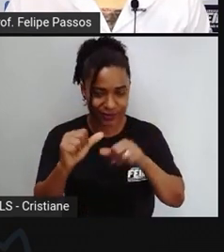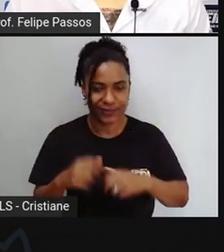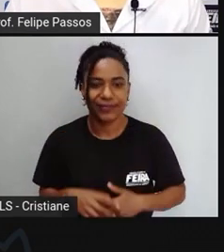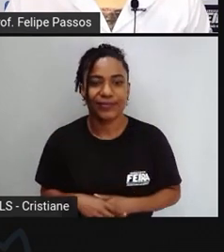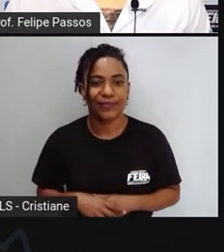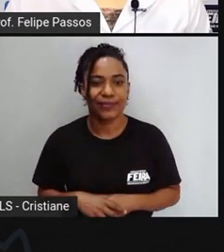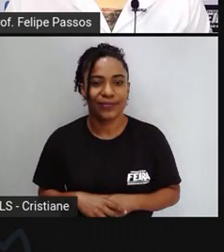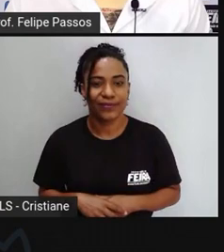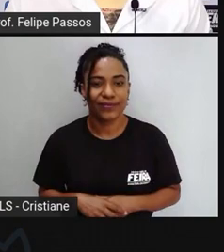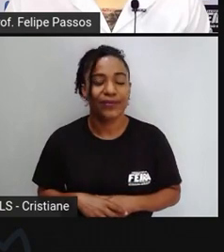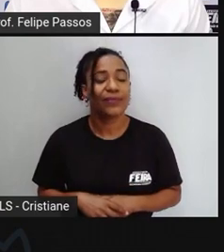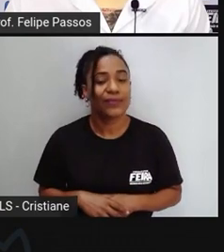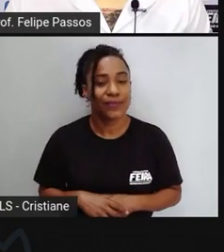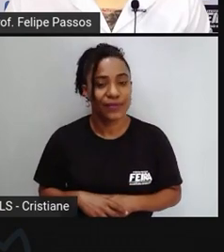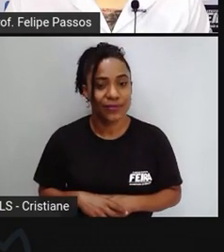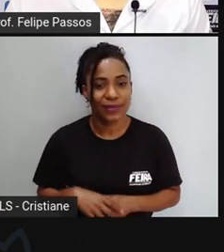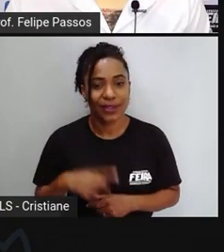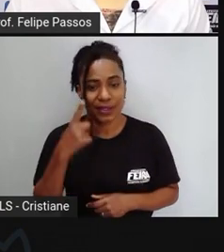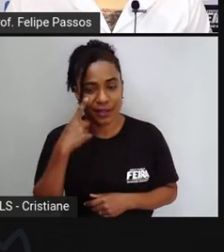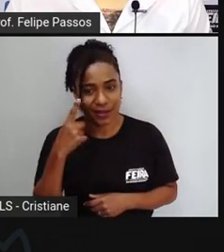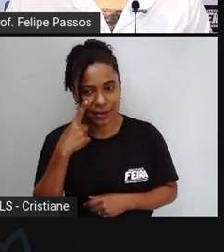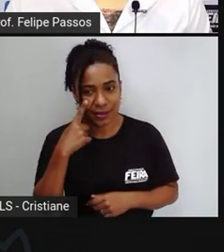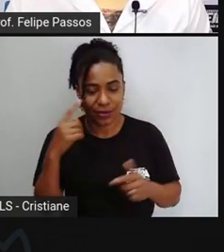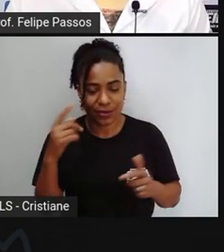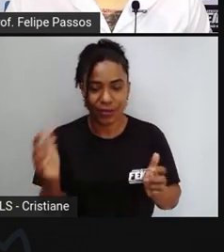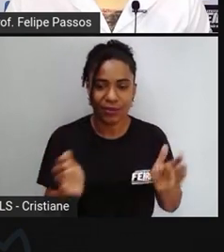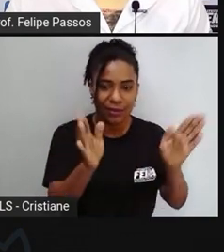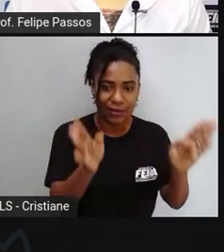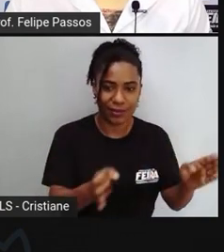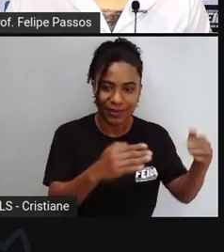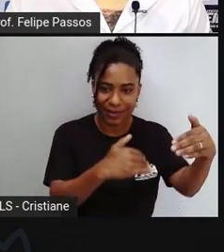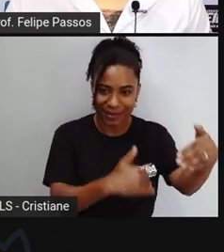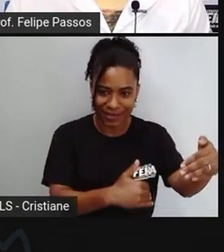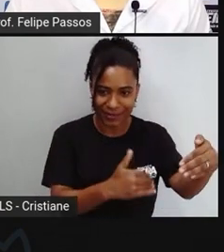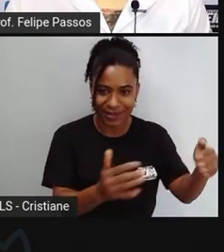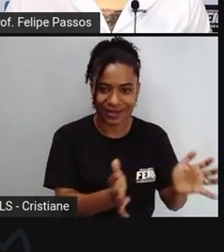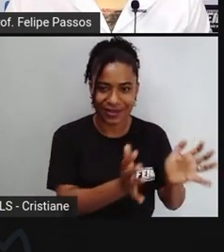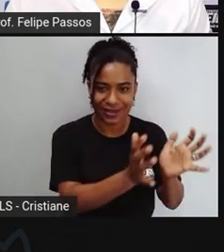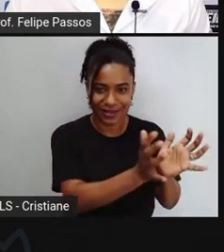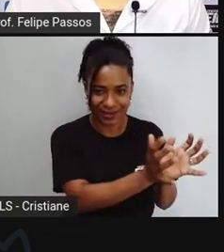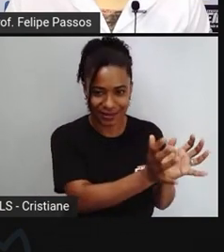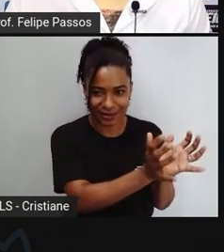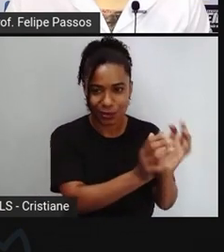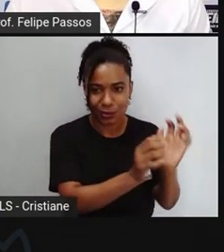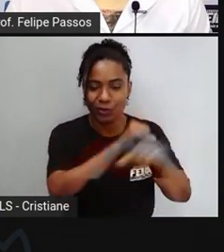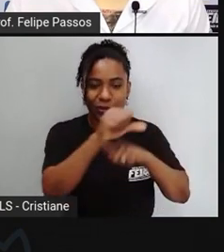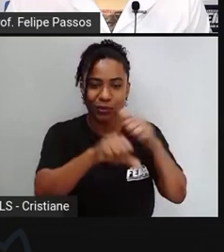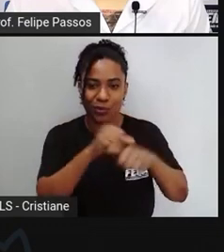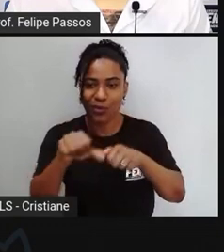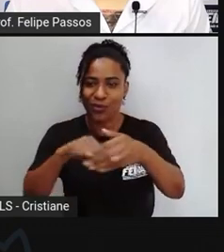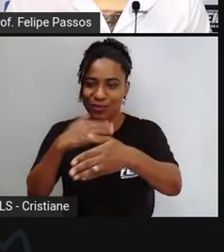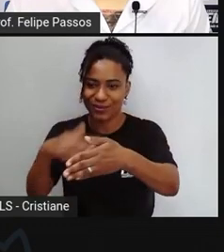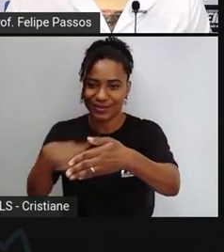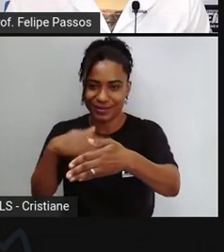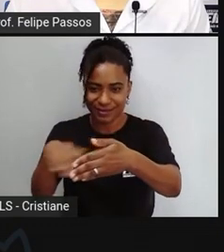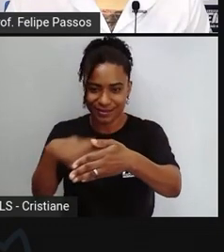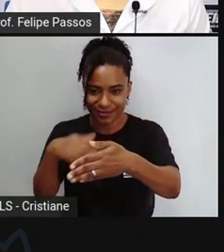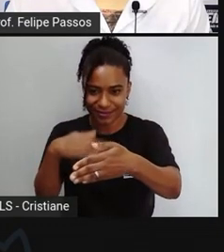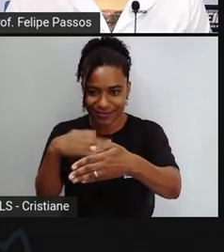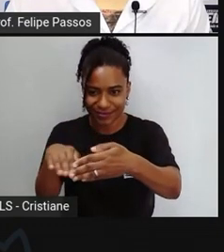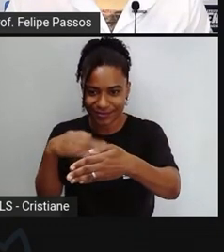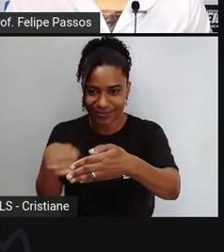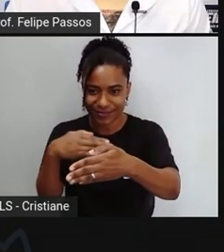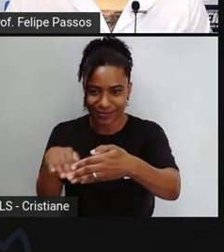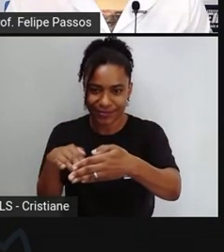passou o departamento de meio ambiente a ser uma secretaria e